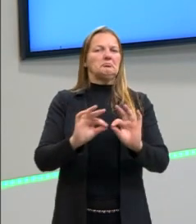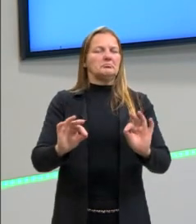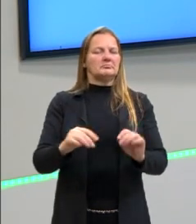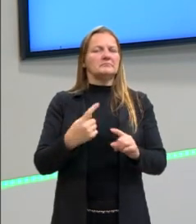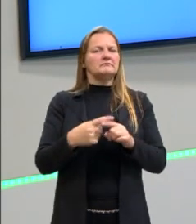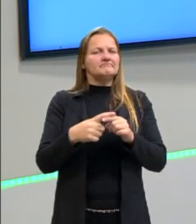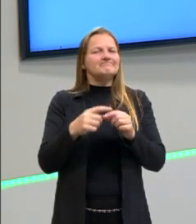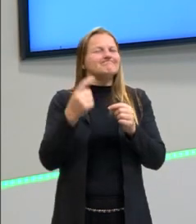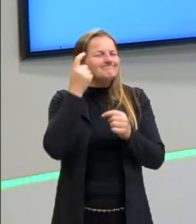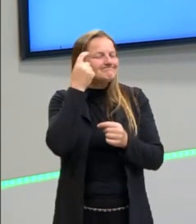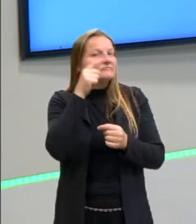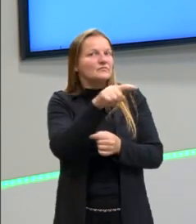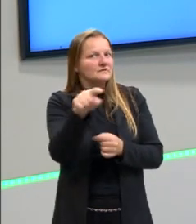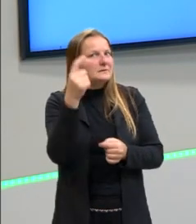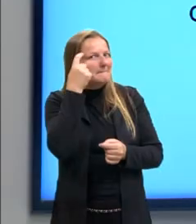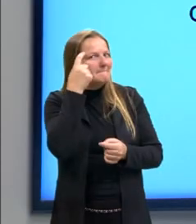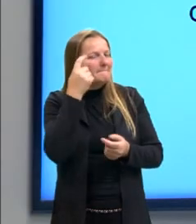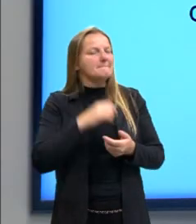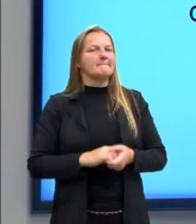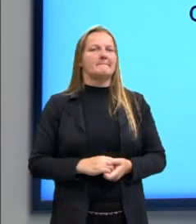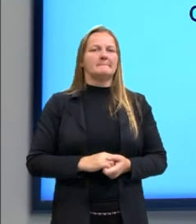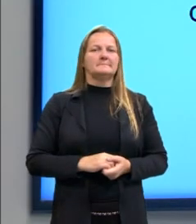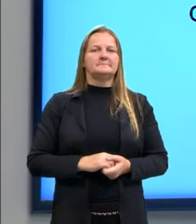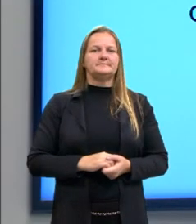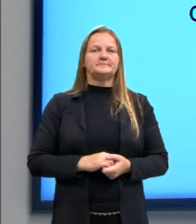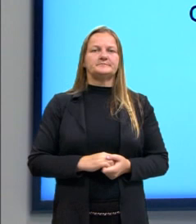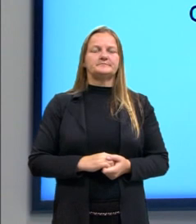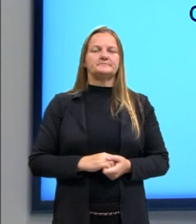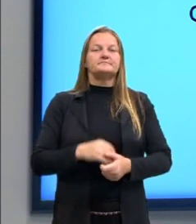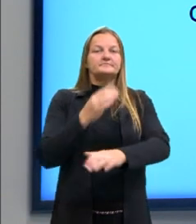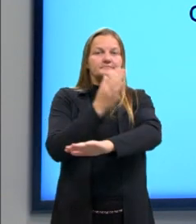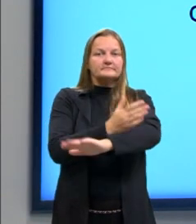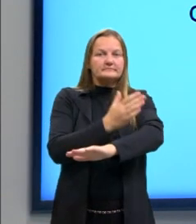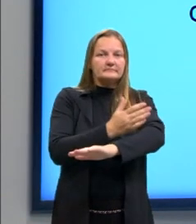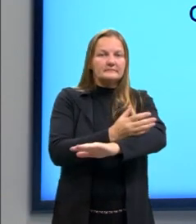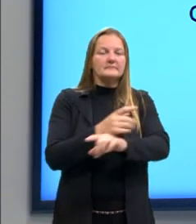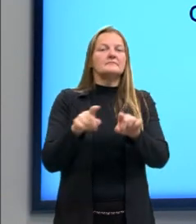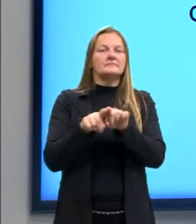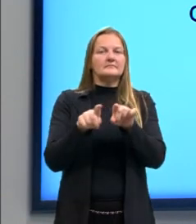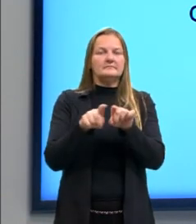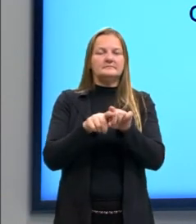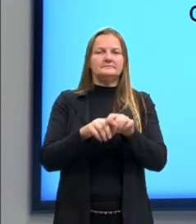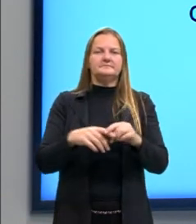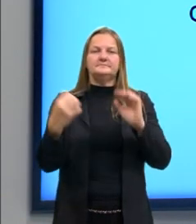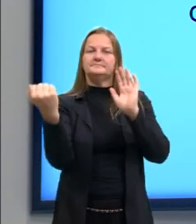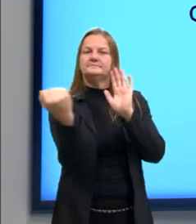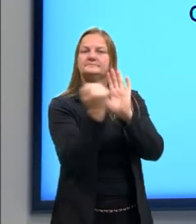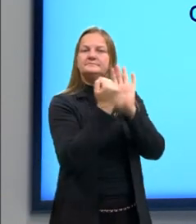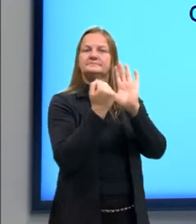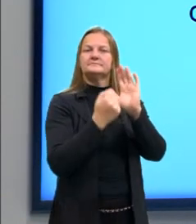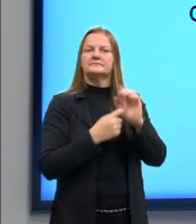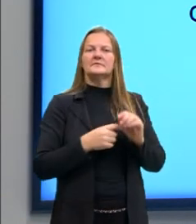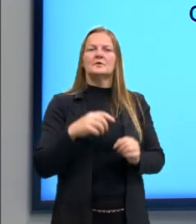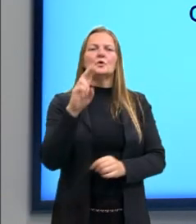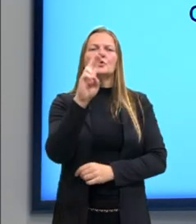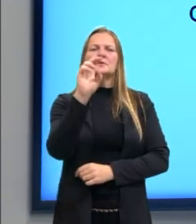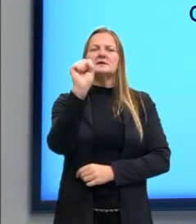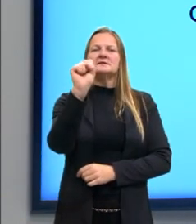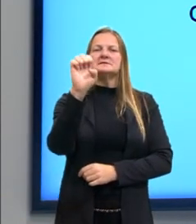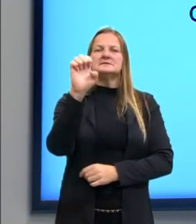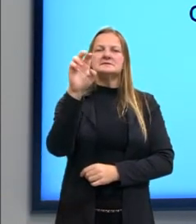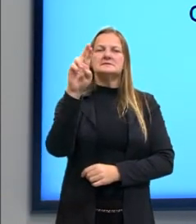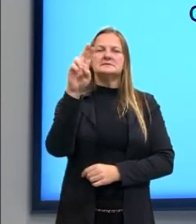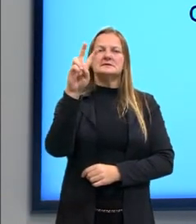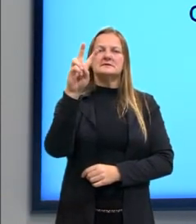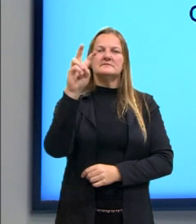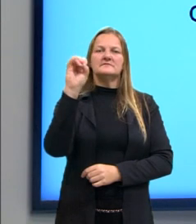problematizar um pouquinho esse termo aí. E, na Idade Média também, ela foi marcada pela servidão. aquele